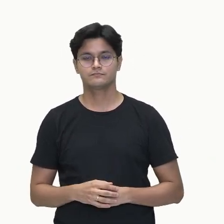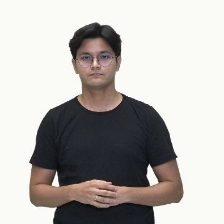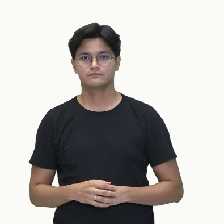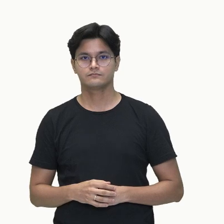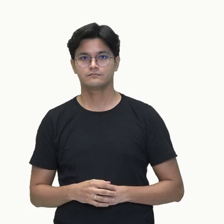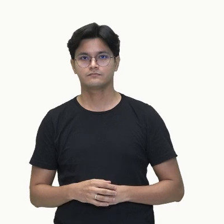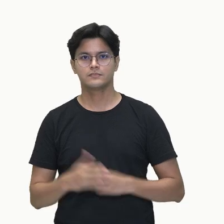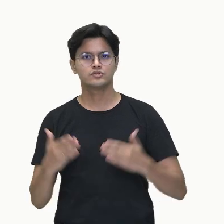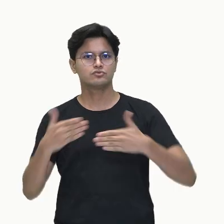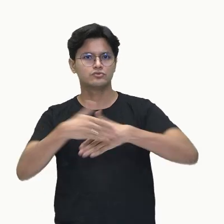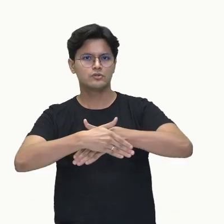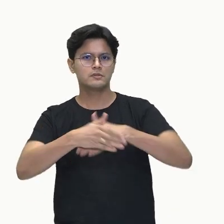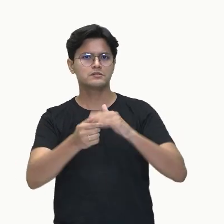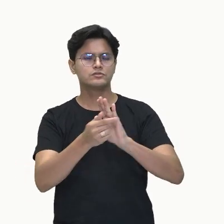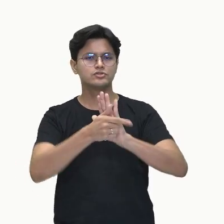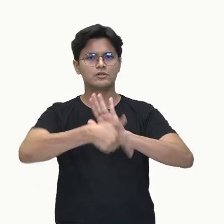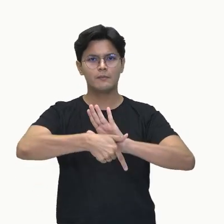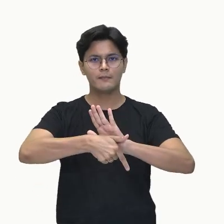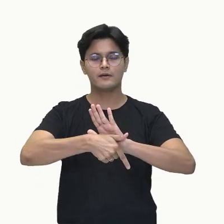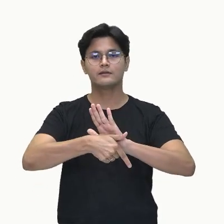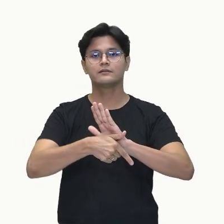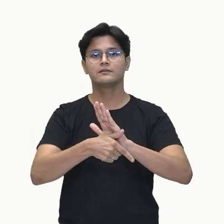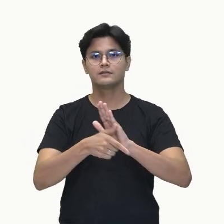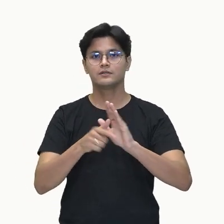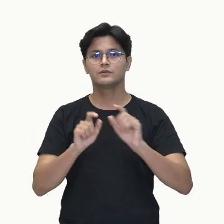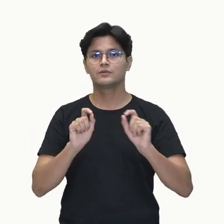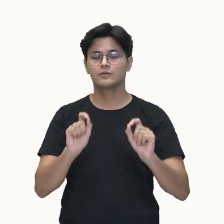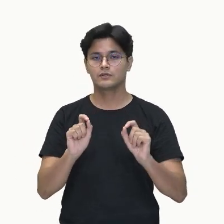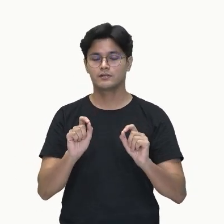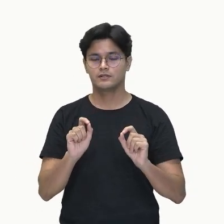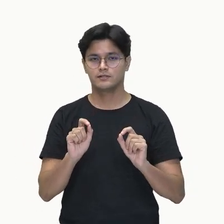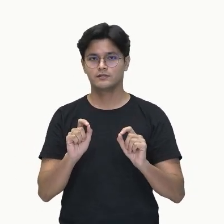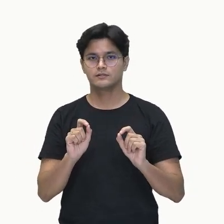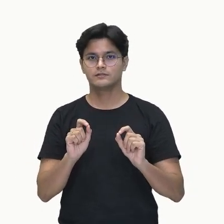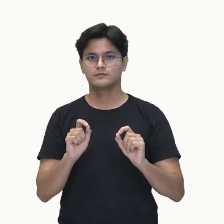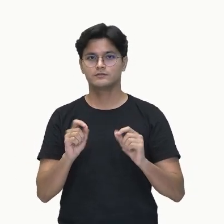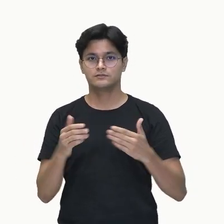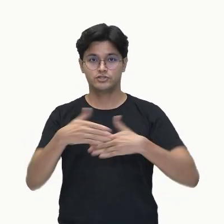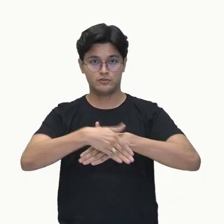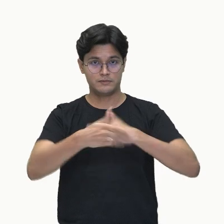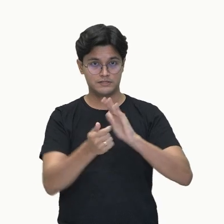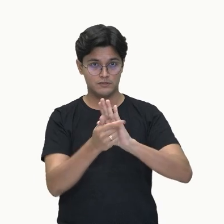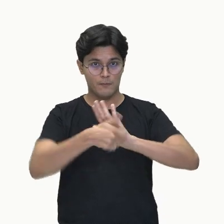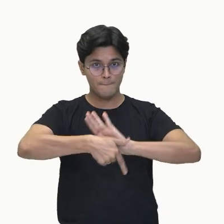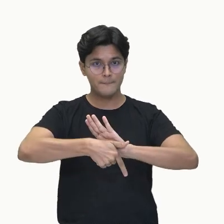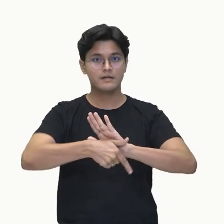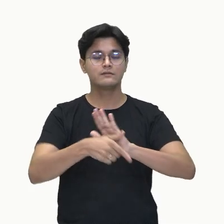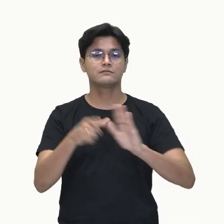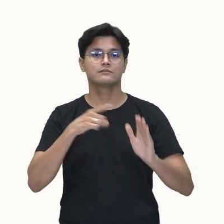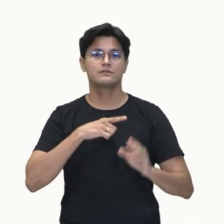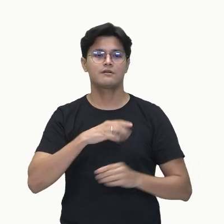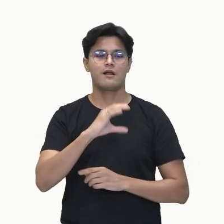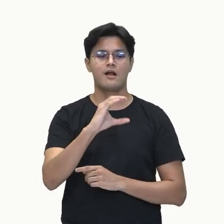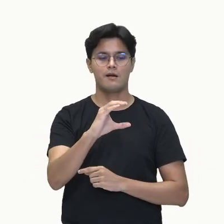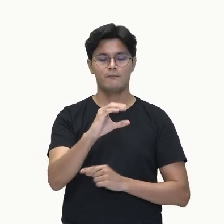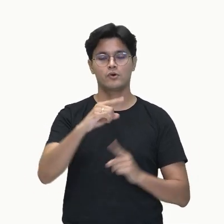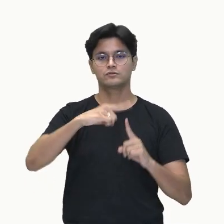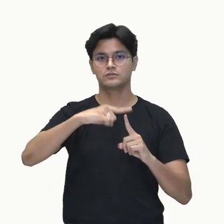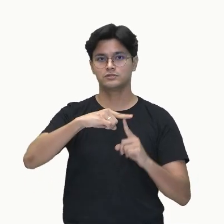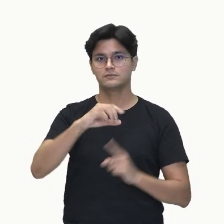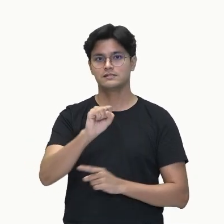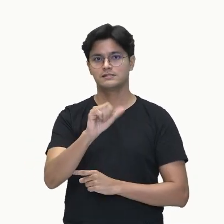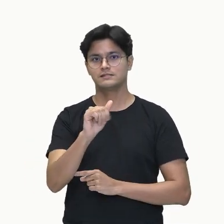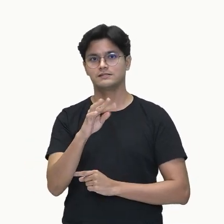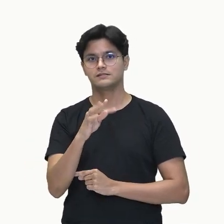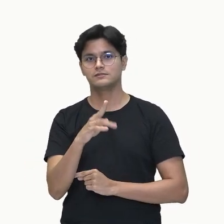geométrica em carbonos saturados. Em